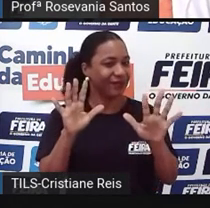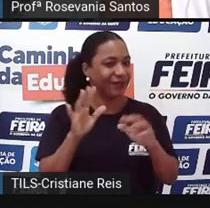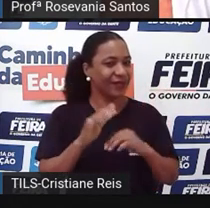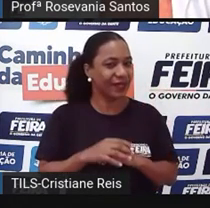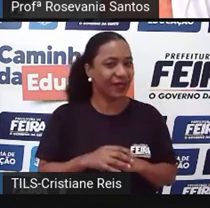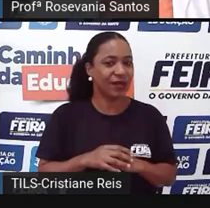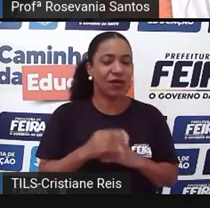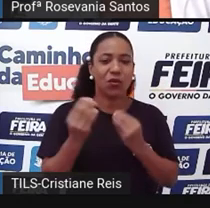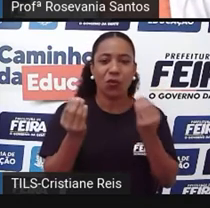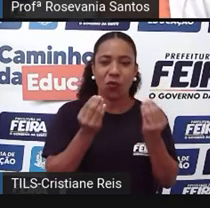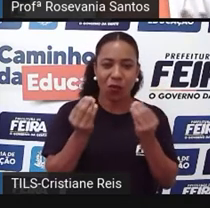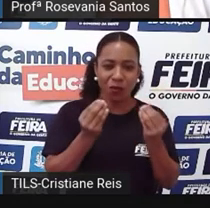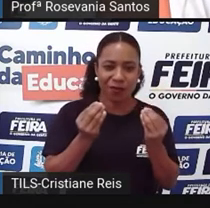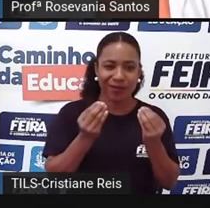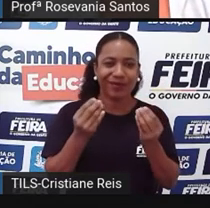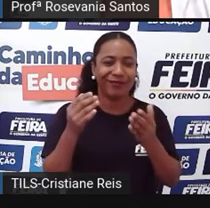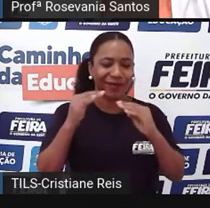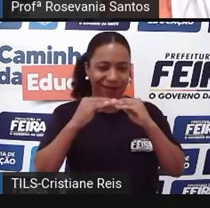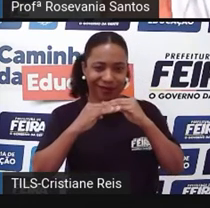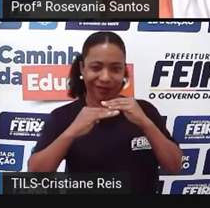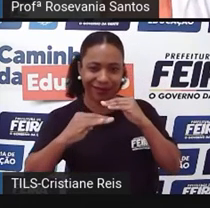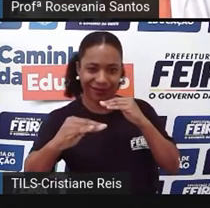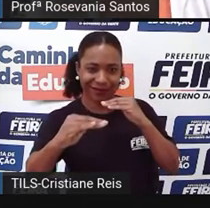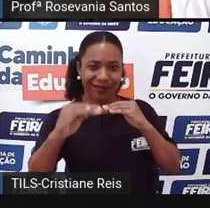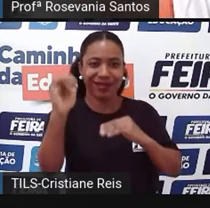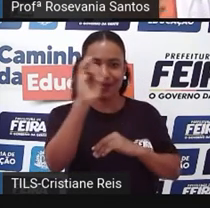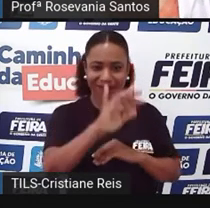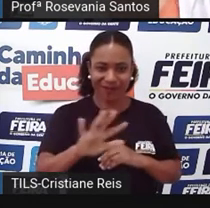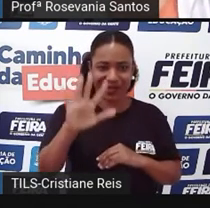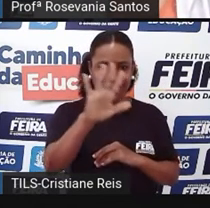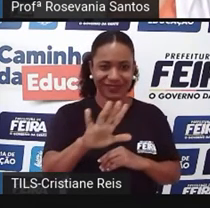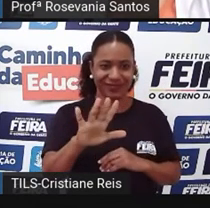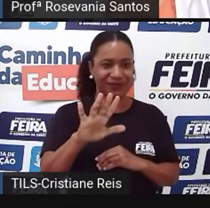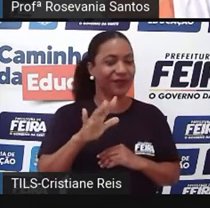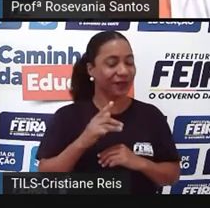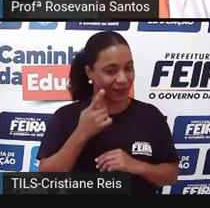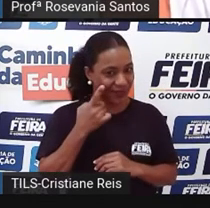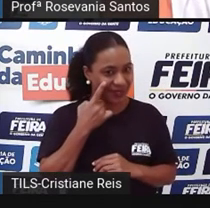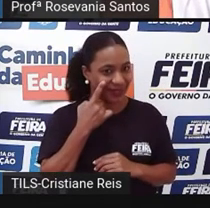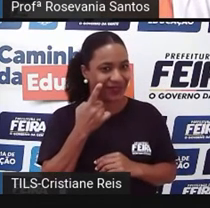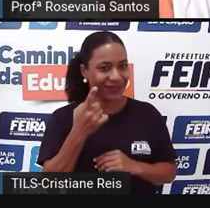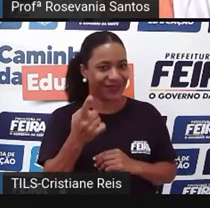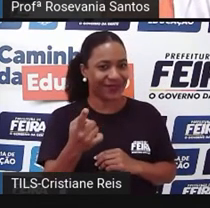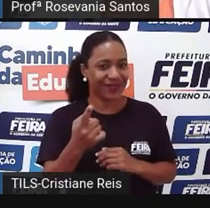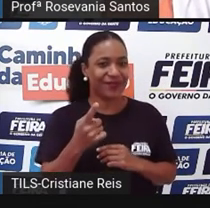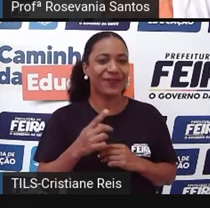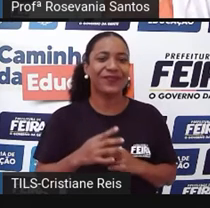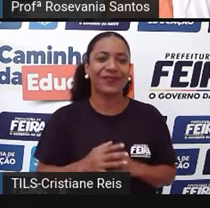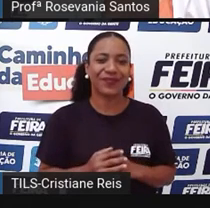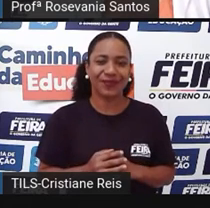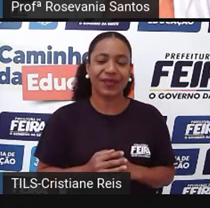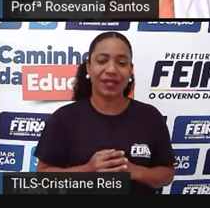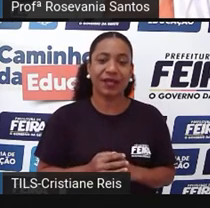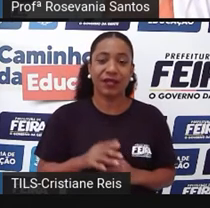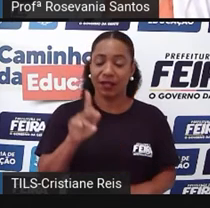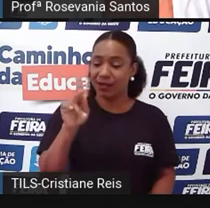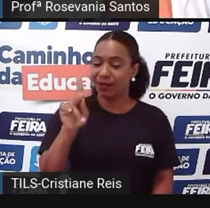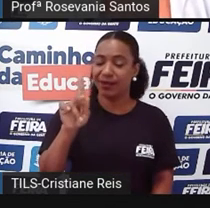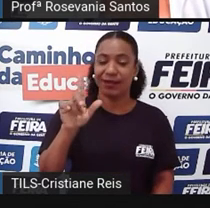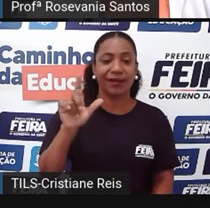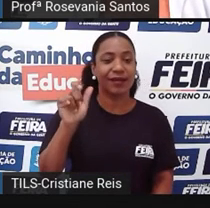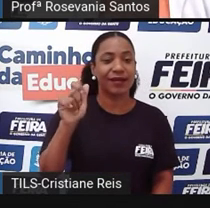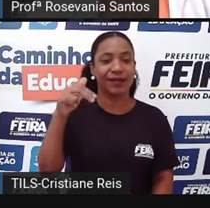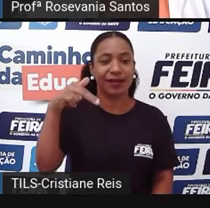né, na prática, com imagens, né, o que são essas formas. A planície, né, é uma categoria de relevo